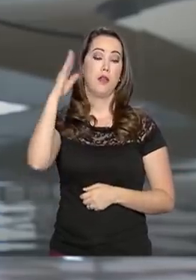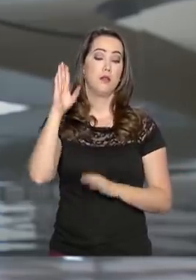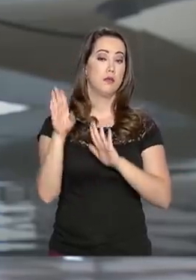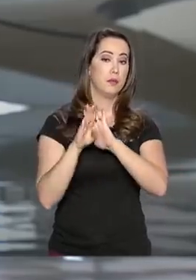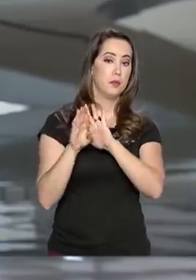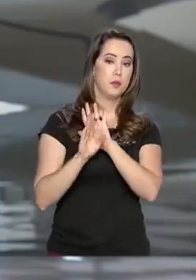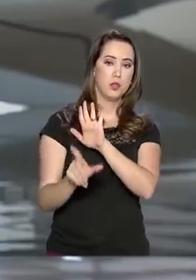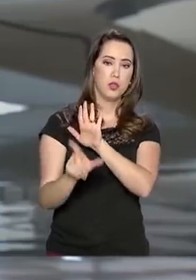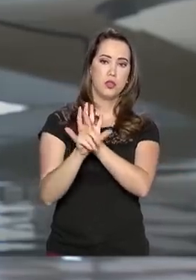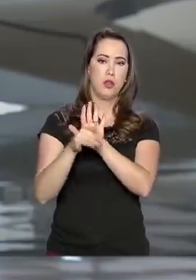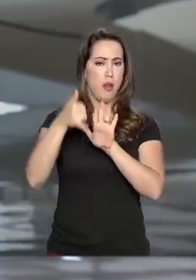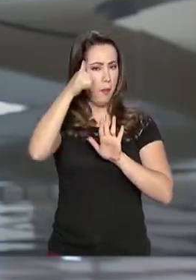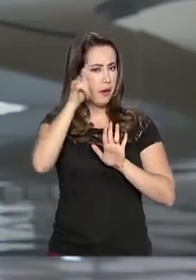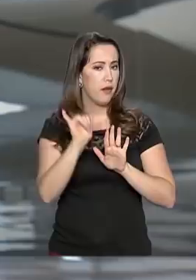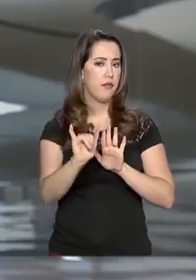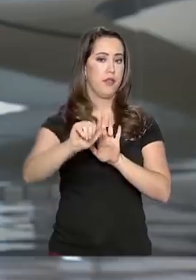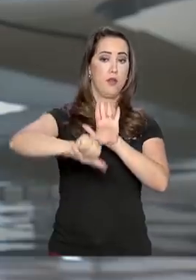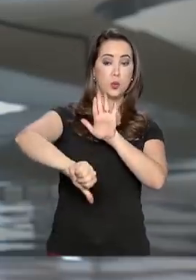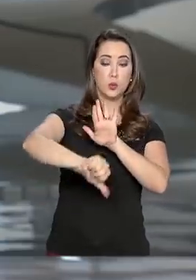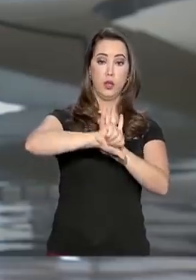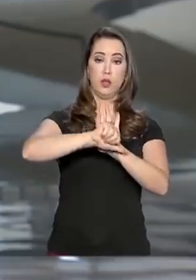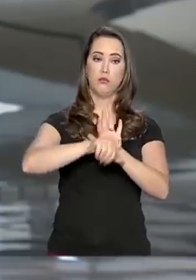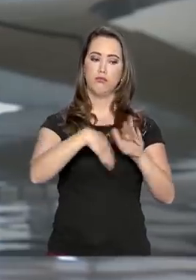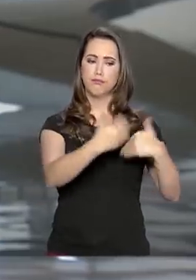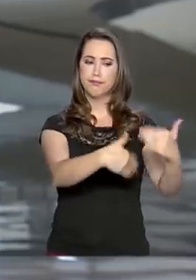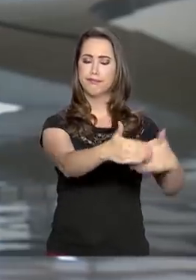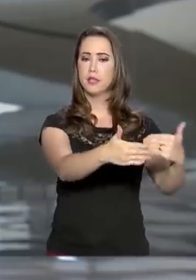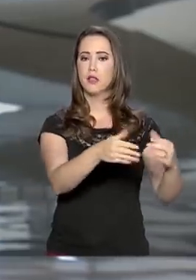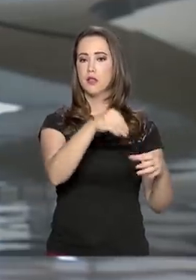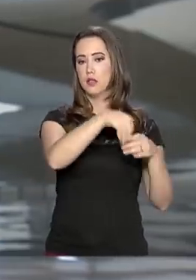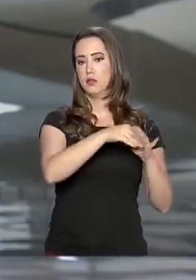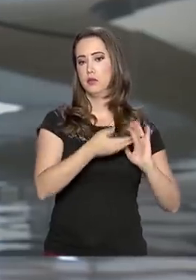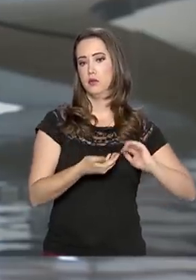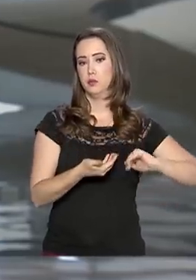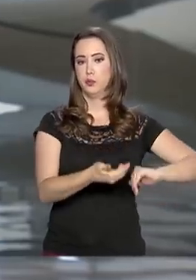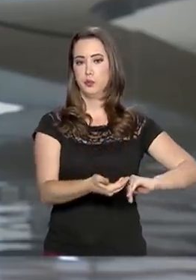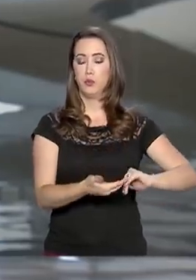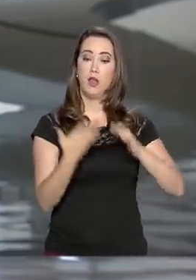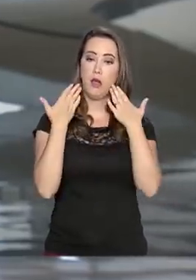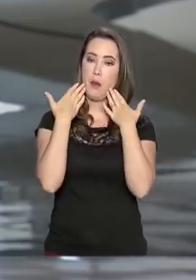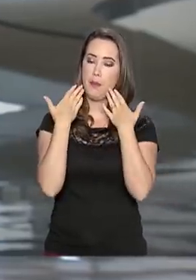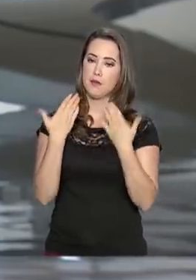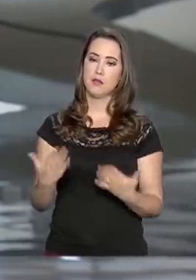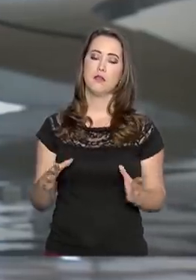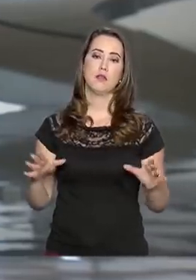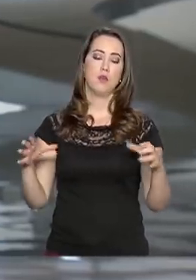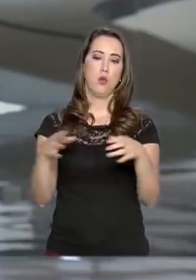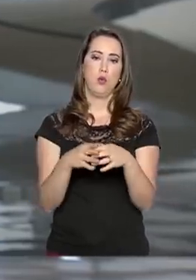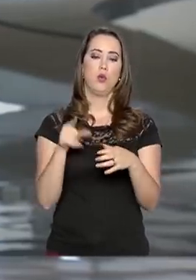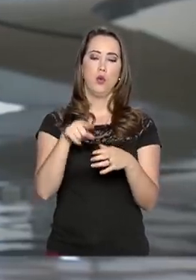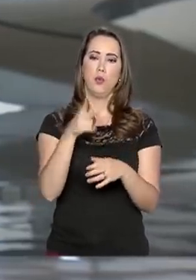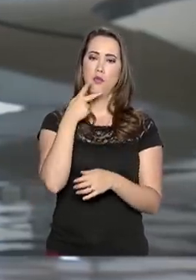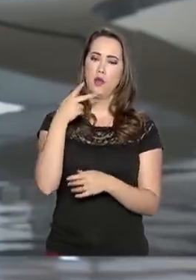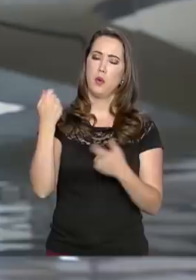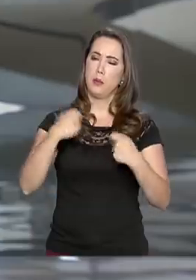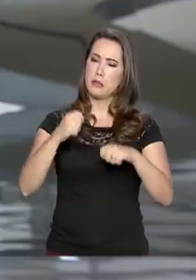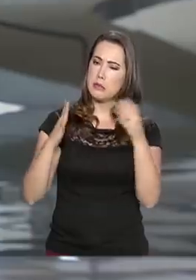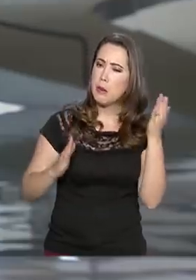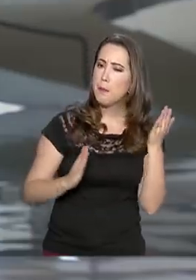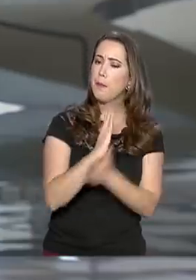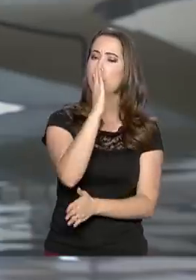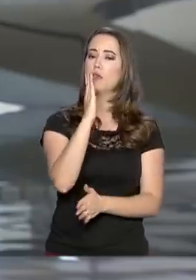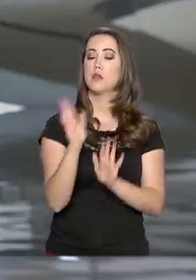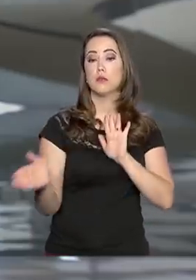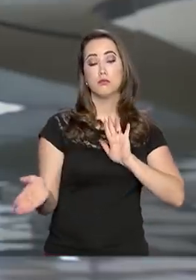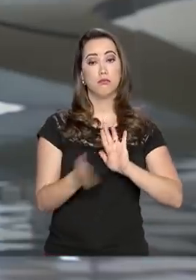projeto de lei anticrime que está tramitando no Congresso Nacional. Nessa apresentação aos parlamentares, ele defendeu a aprovação